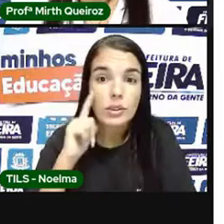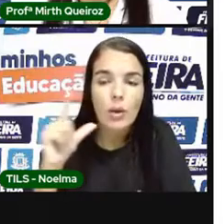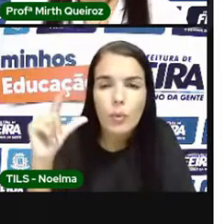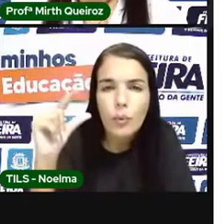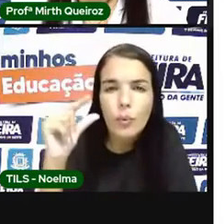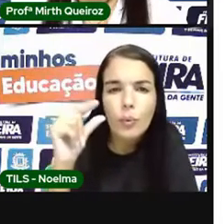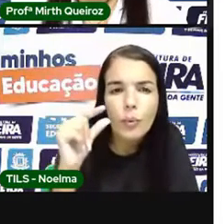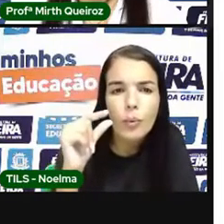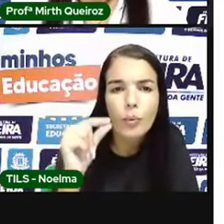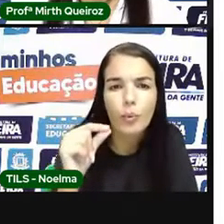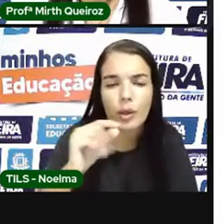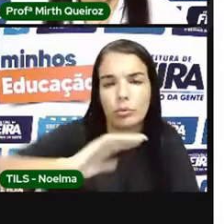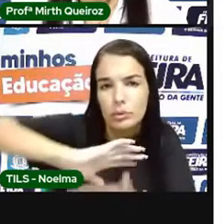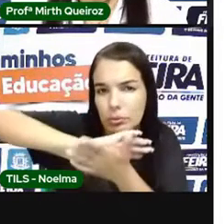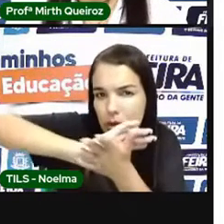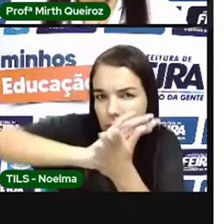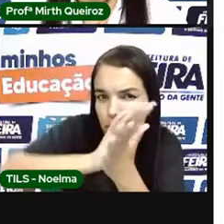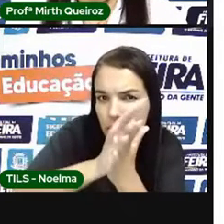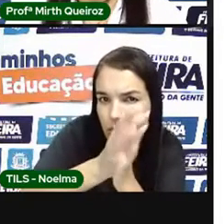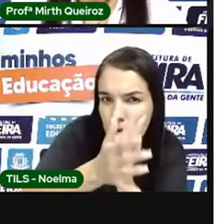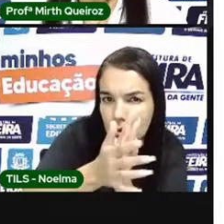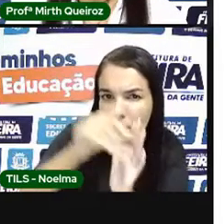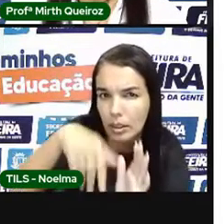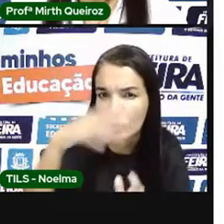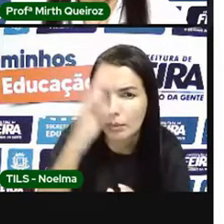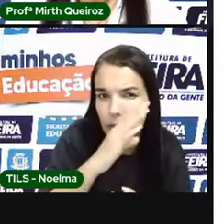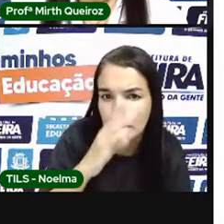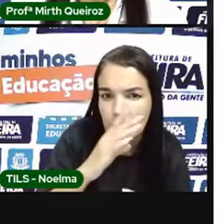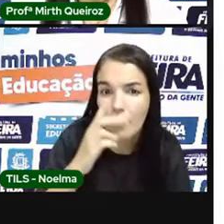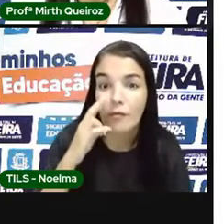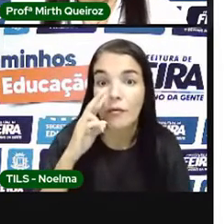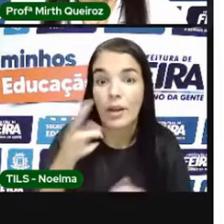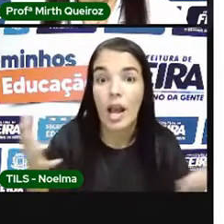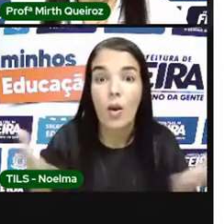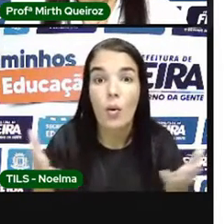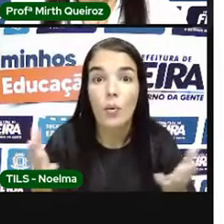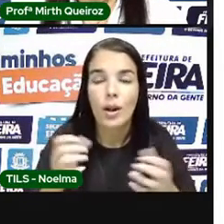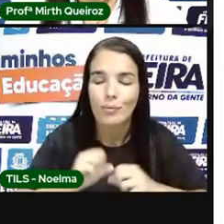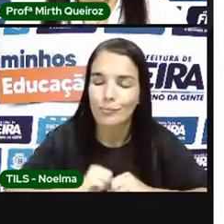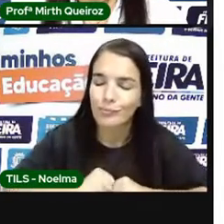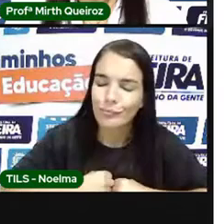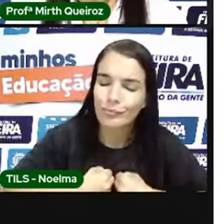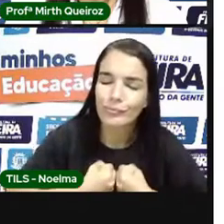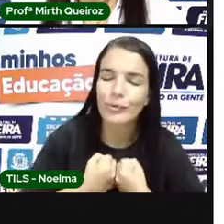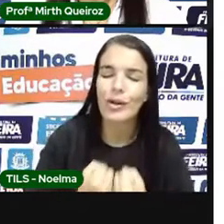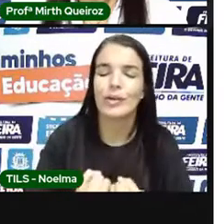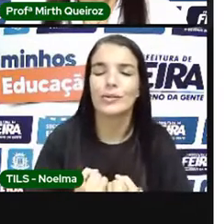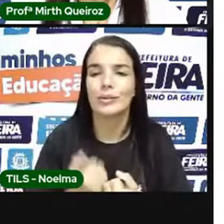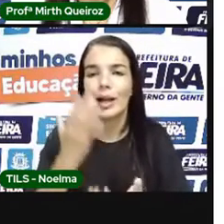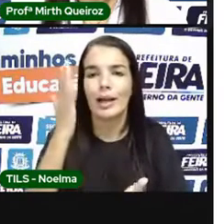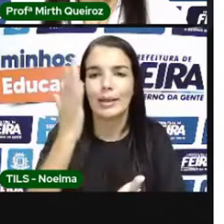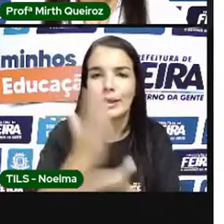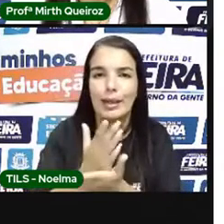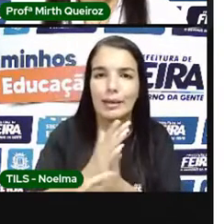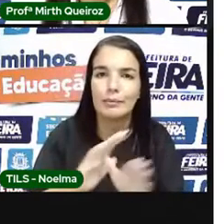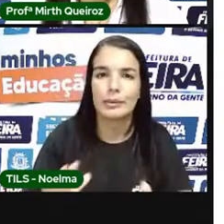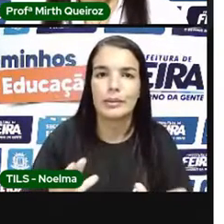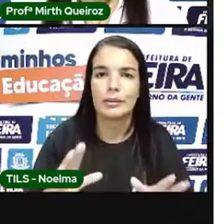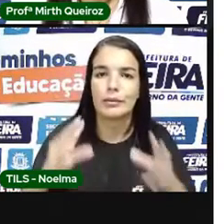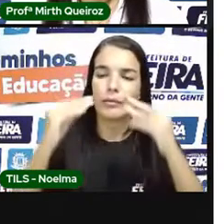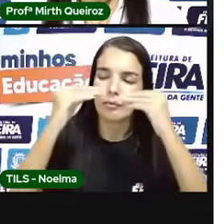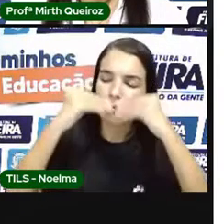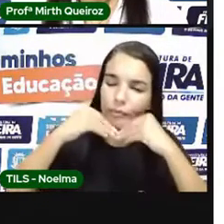Reduzir Significativamente O desmatamento Da Amazônia Vê Agora Todos os fósseis Esmorecidos